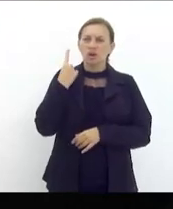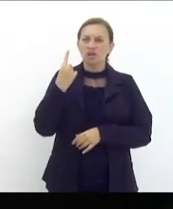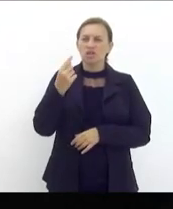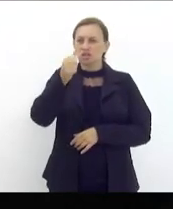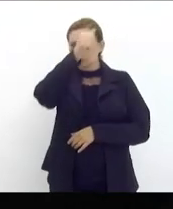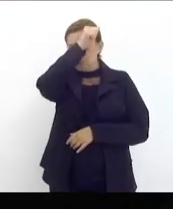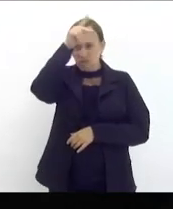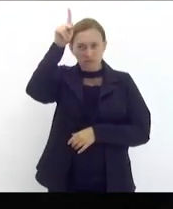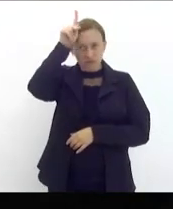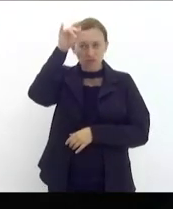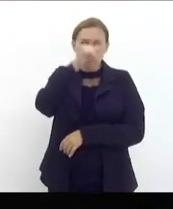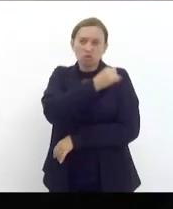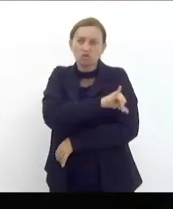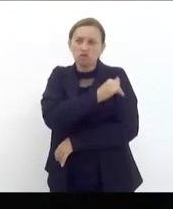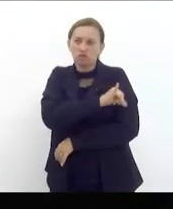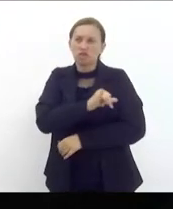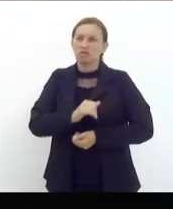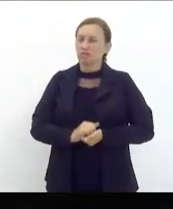de Janeiro,